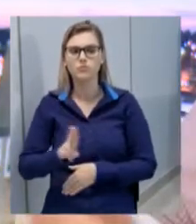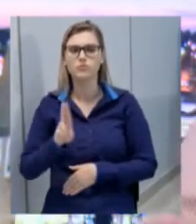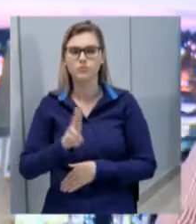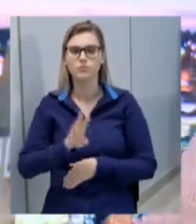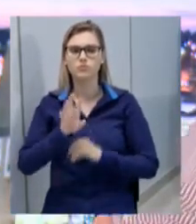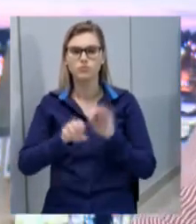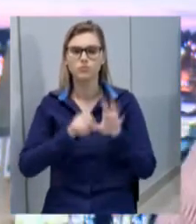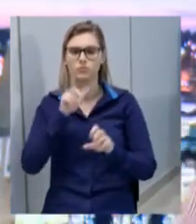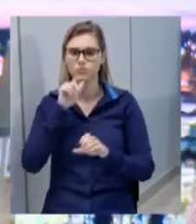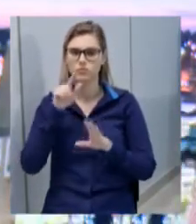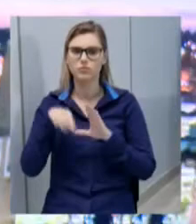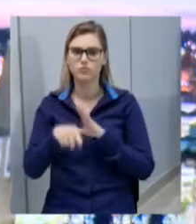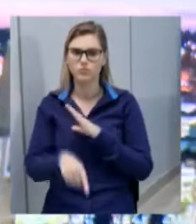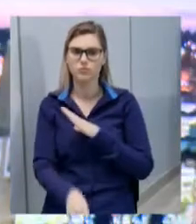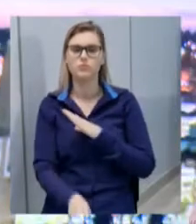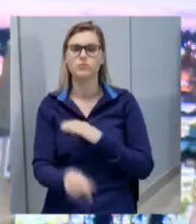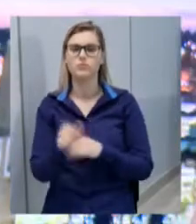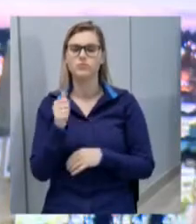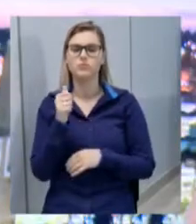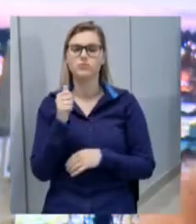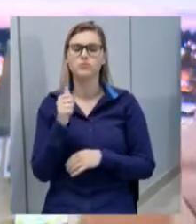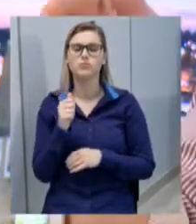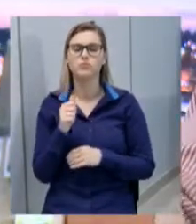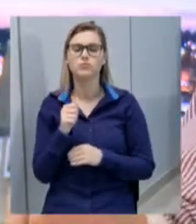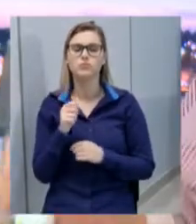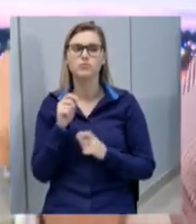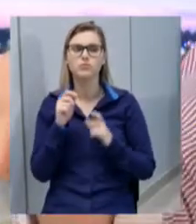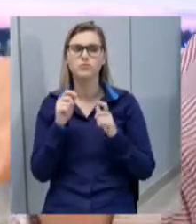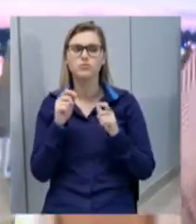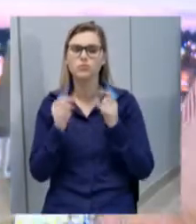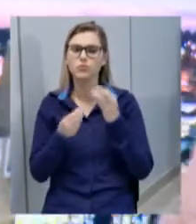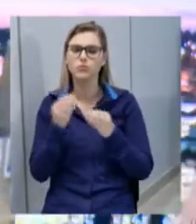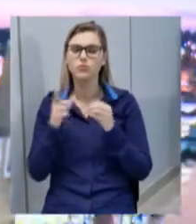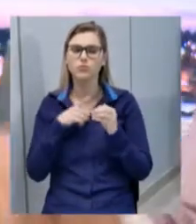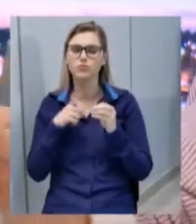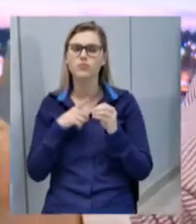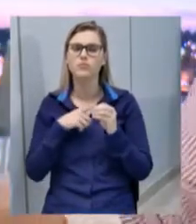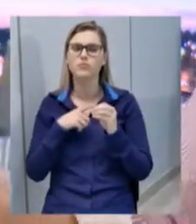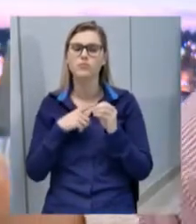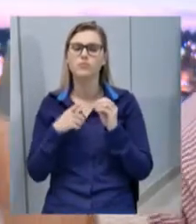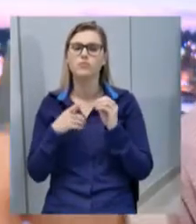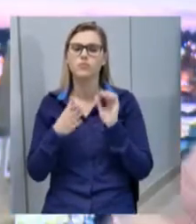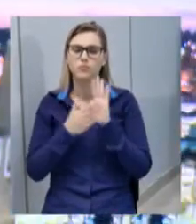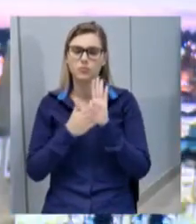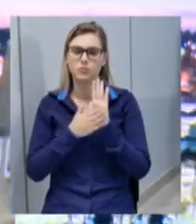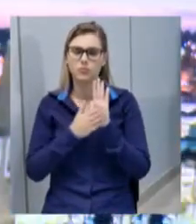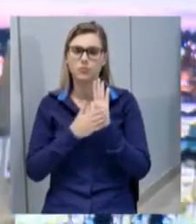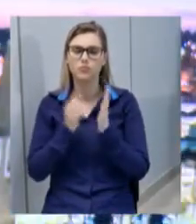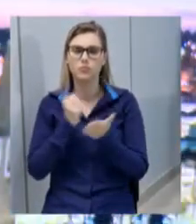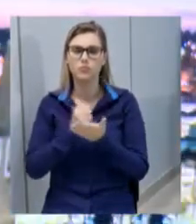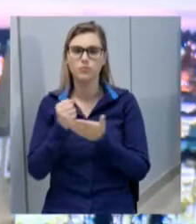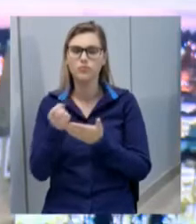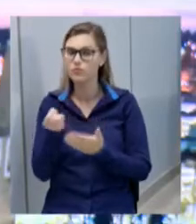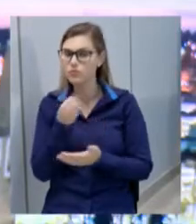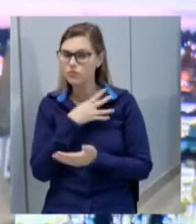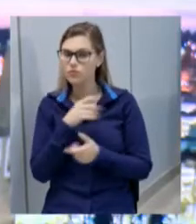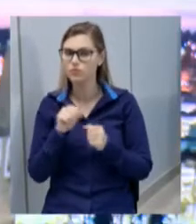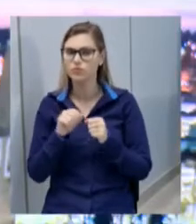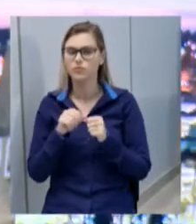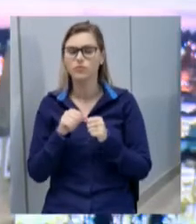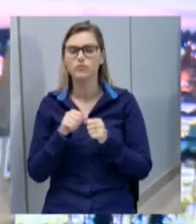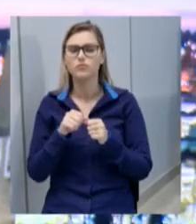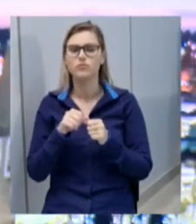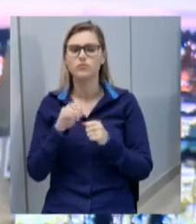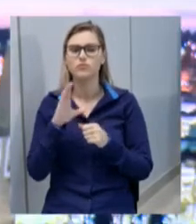exploração de água por posses artesianos da forma prevista e garantida no mais recente contrato assinado pela Casam e pelo